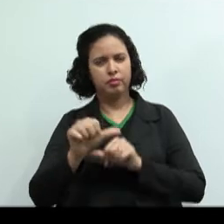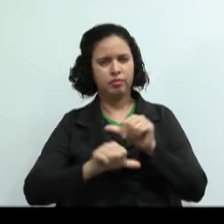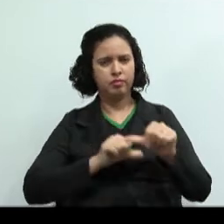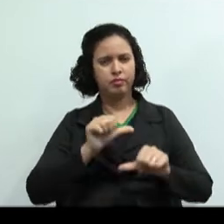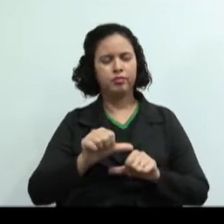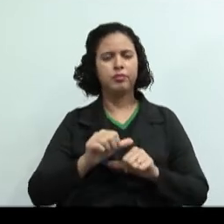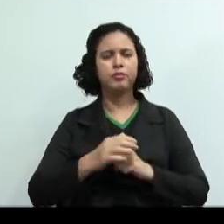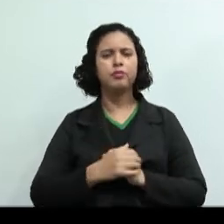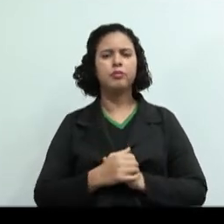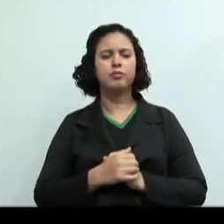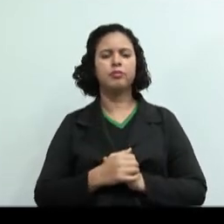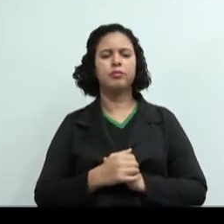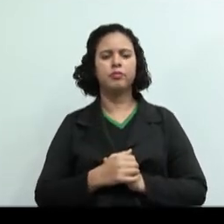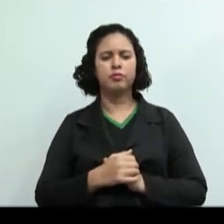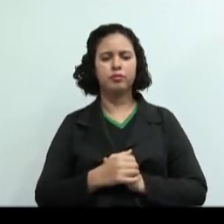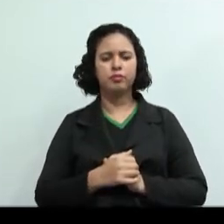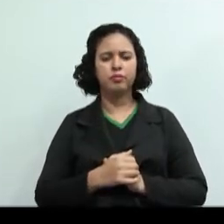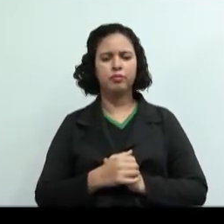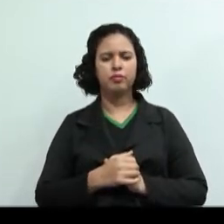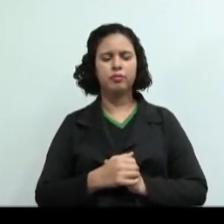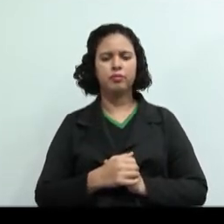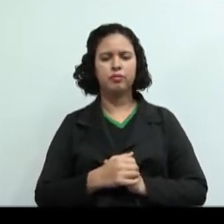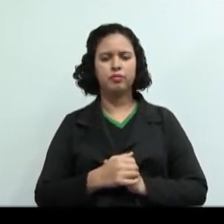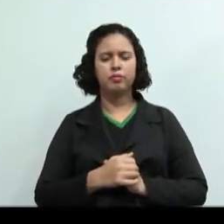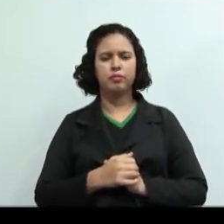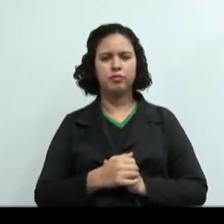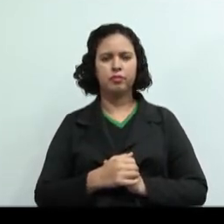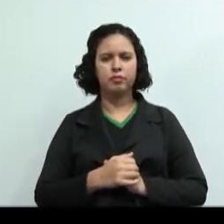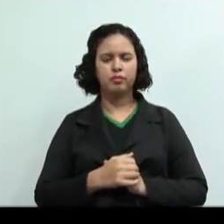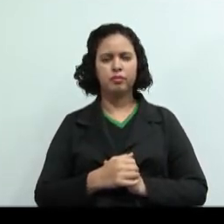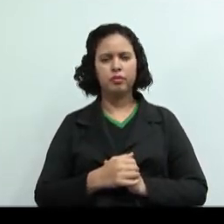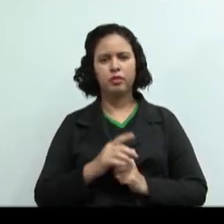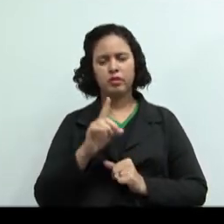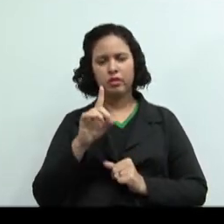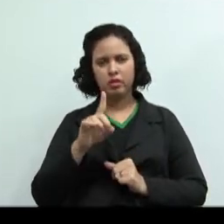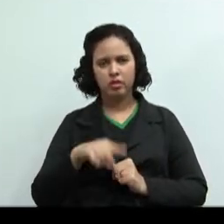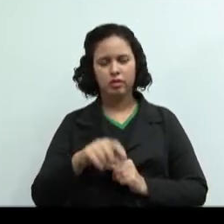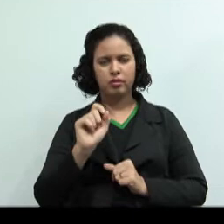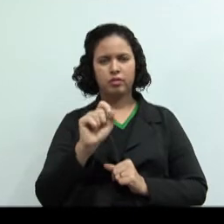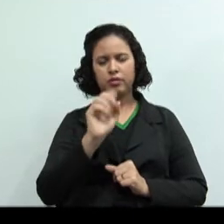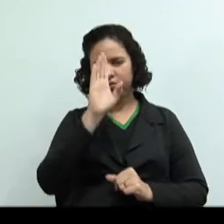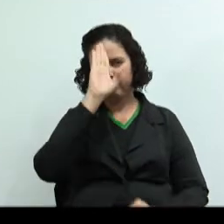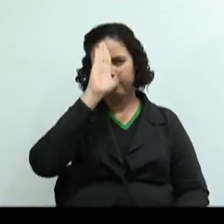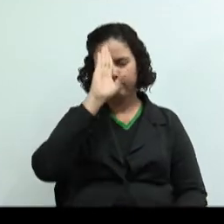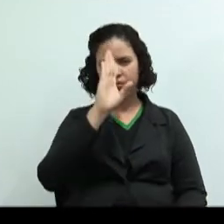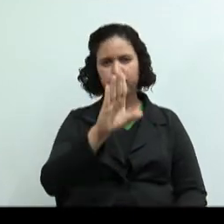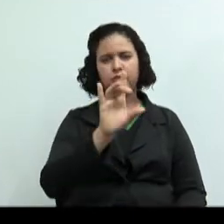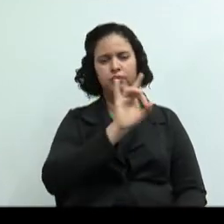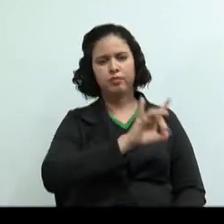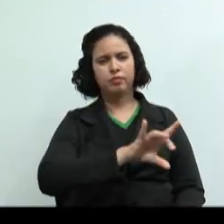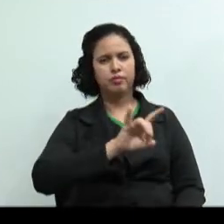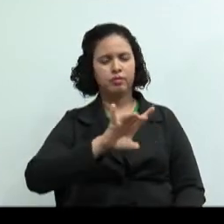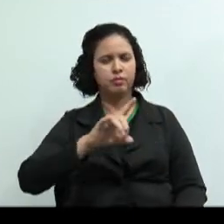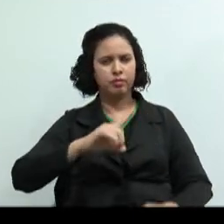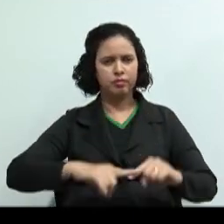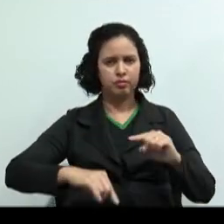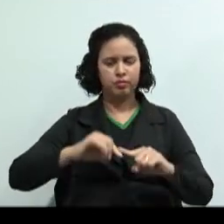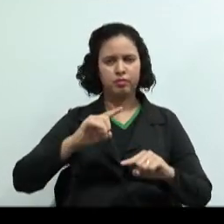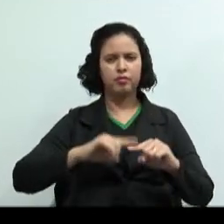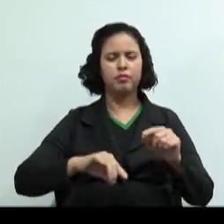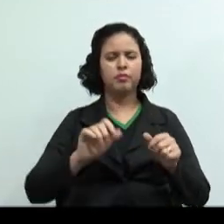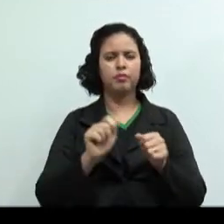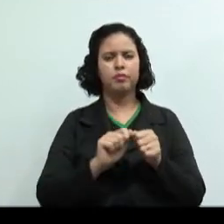Custos ou dispêndios diretos. São apropriados diretamente a cada produto fabricado,